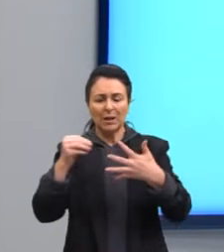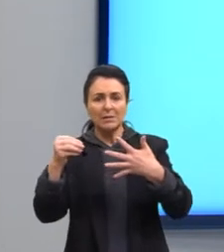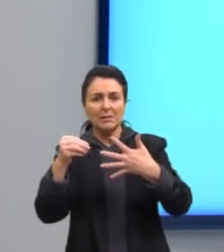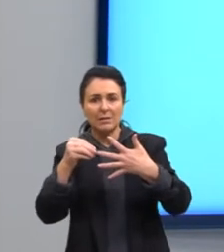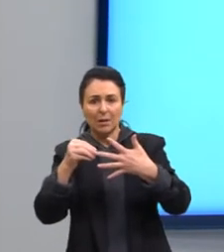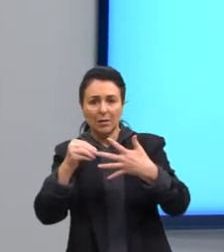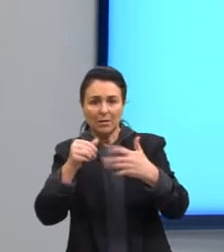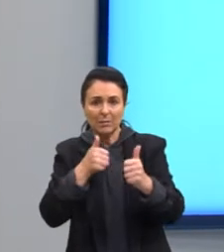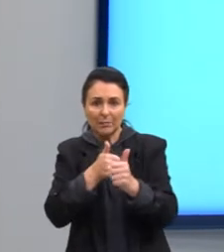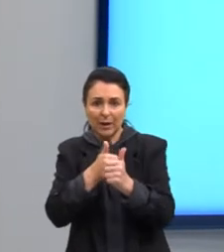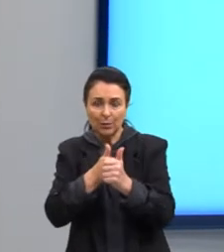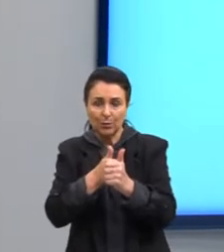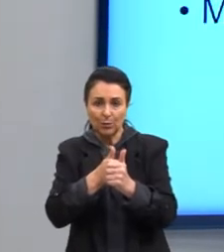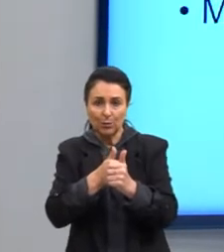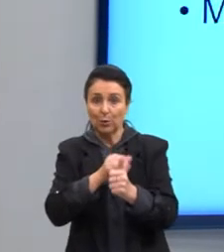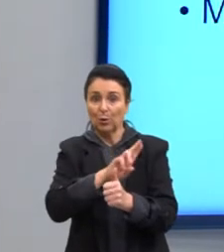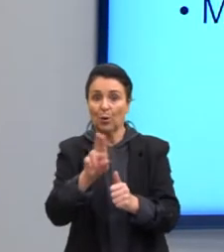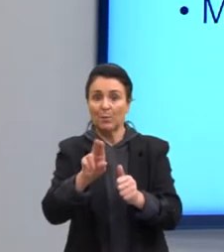as hemácias.